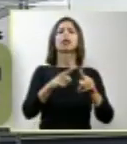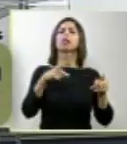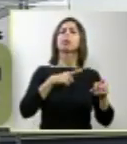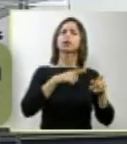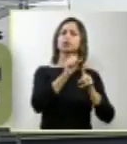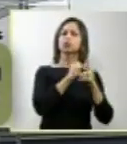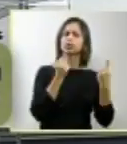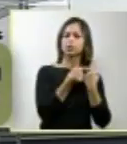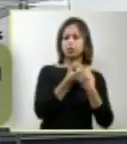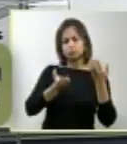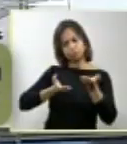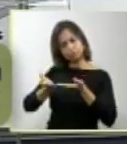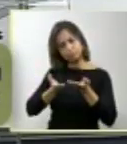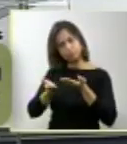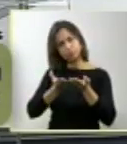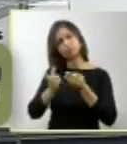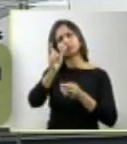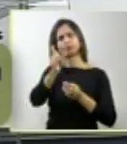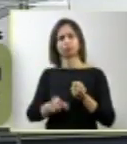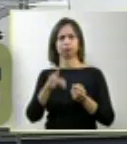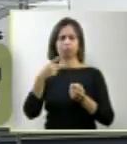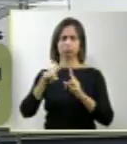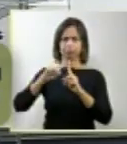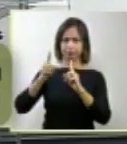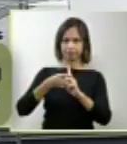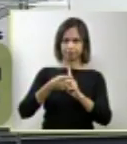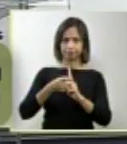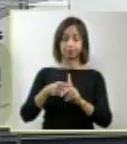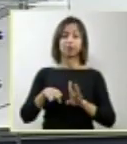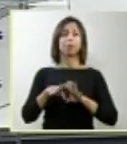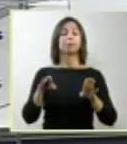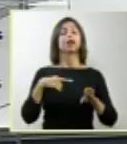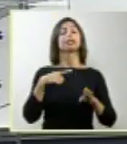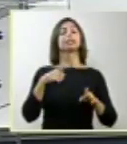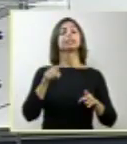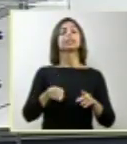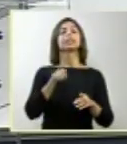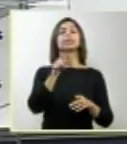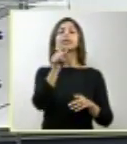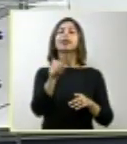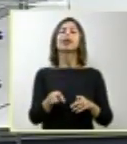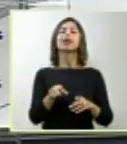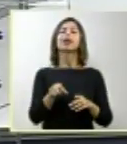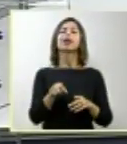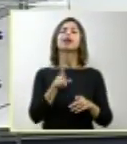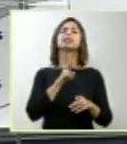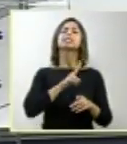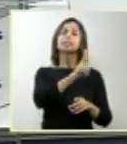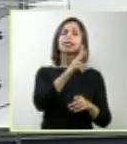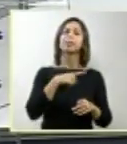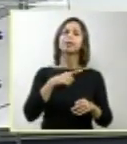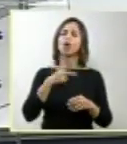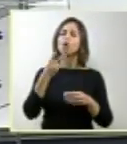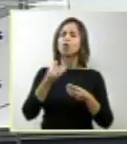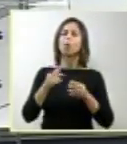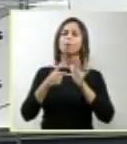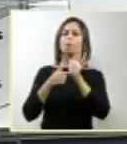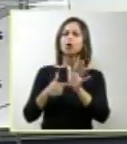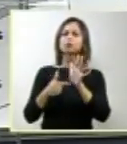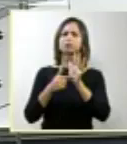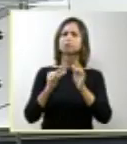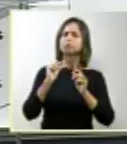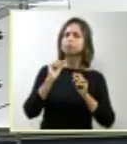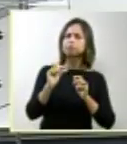Mas tem jeito da gente mostrar isso. Eu brinco que nós colocamos para a paciente sempre em doses homeopáticas.